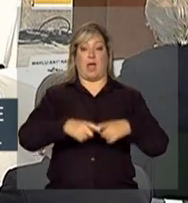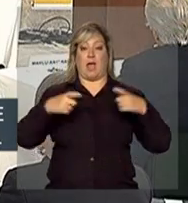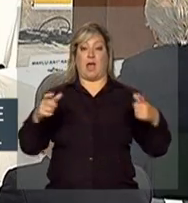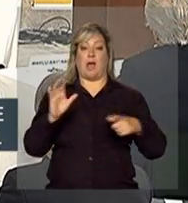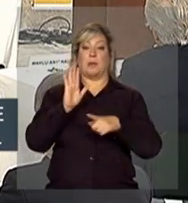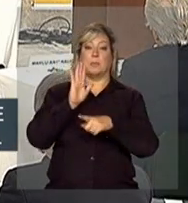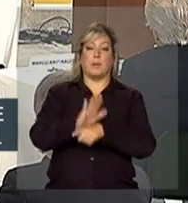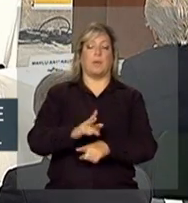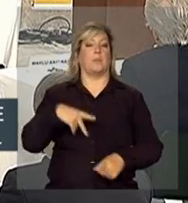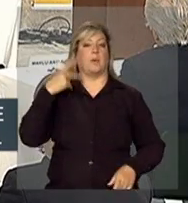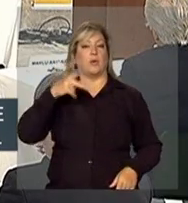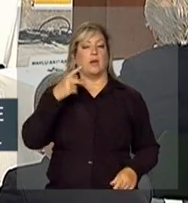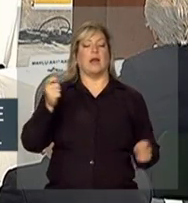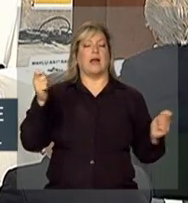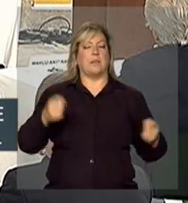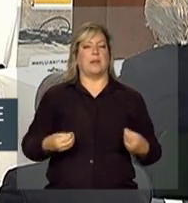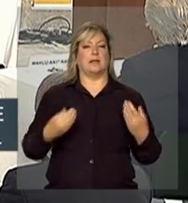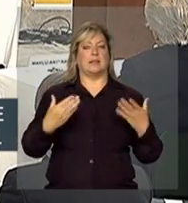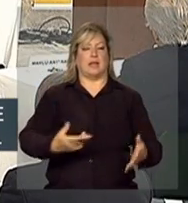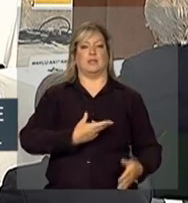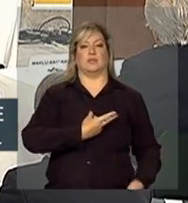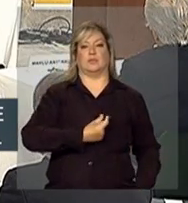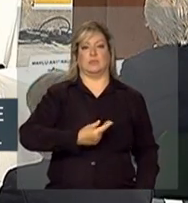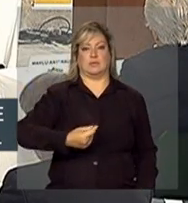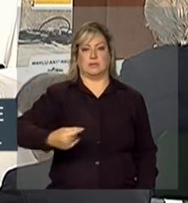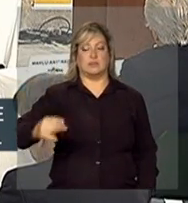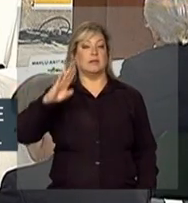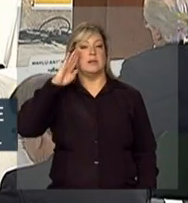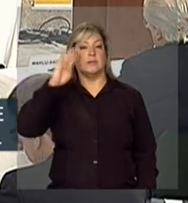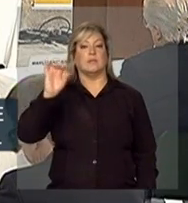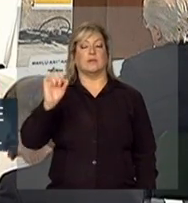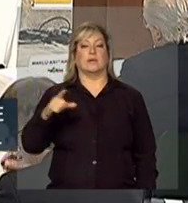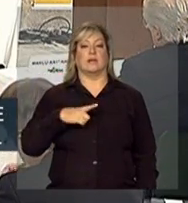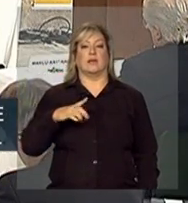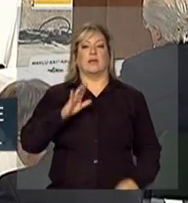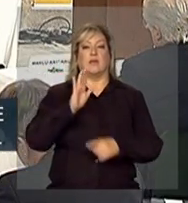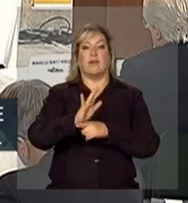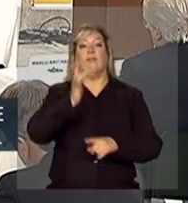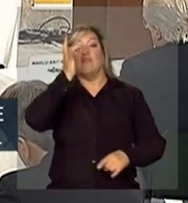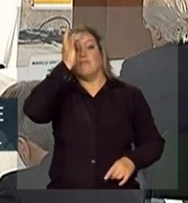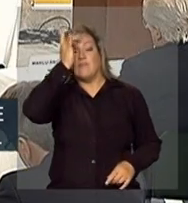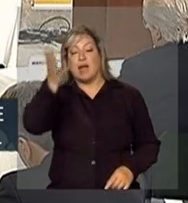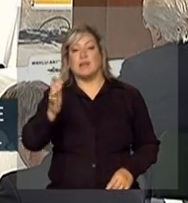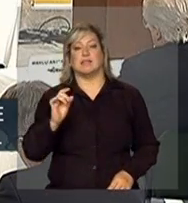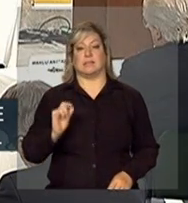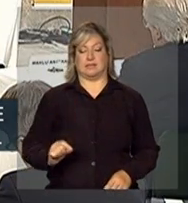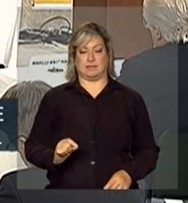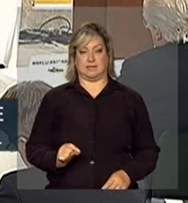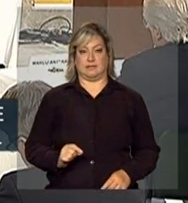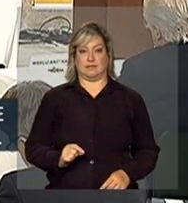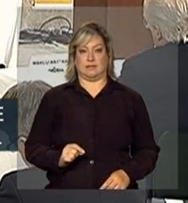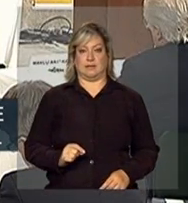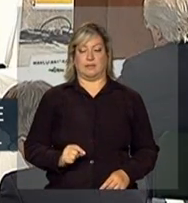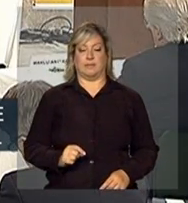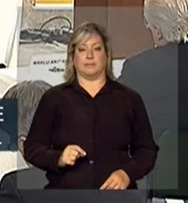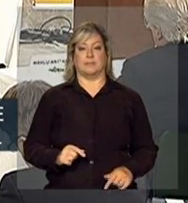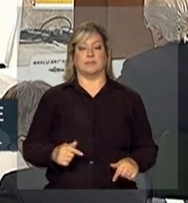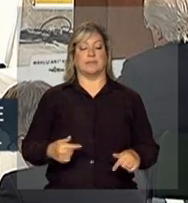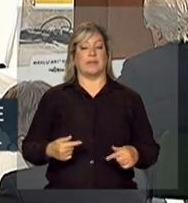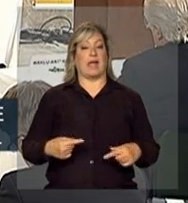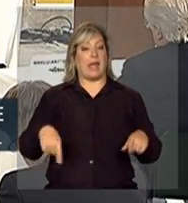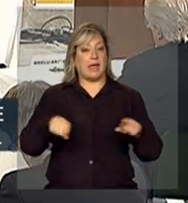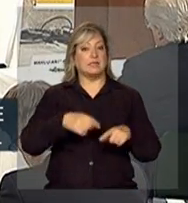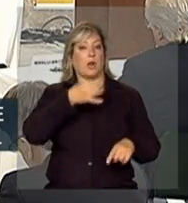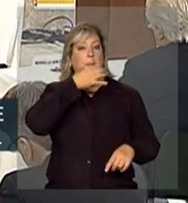capaz de dar a sustentação. e, sobretudo, facilitar, facilitar que essas